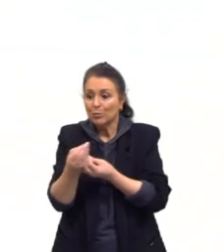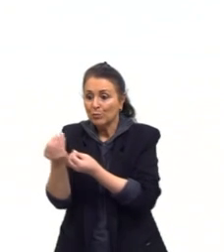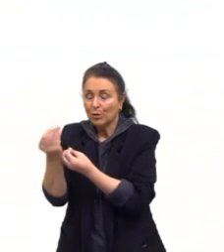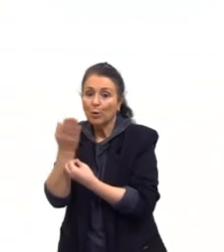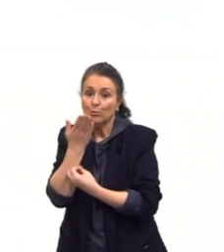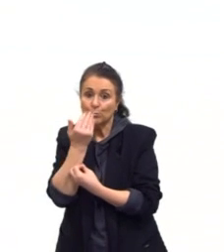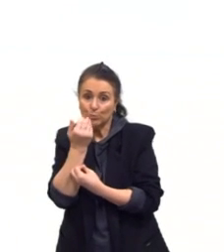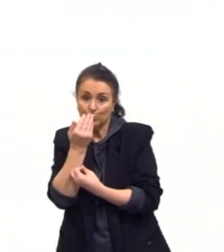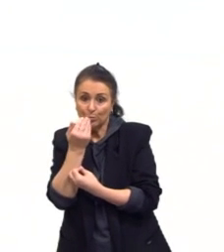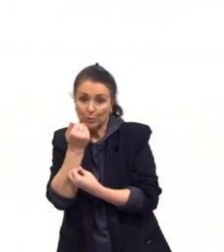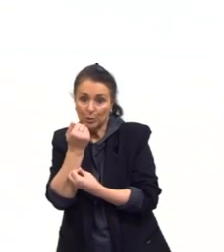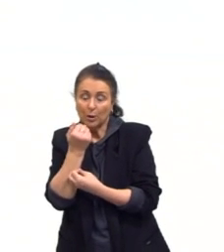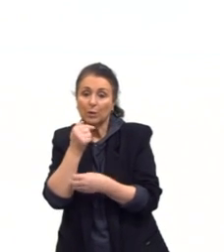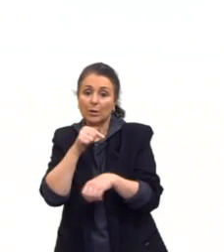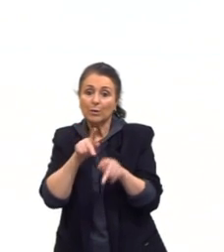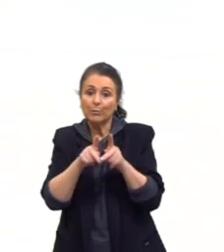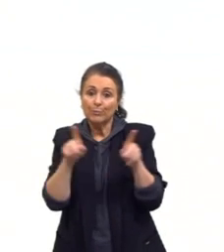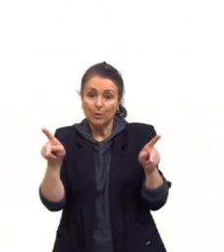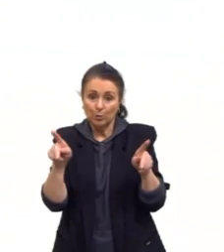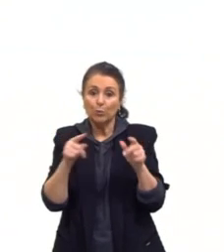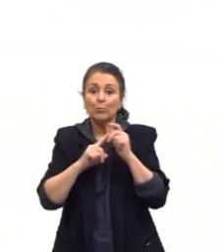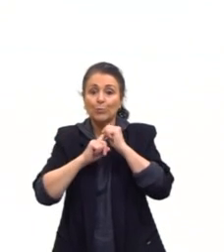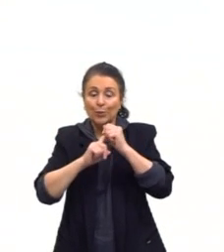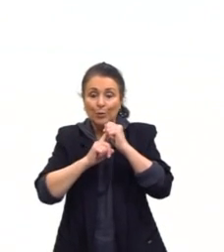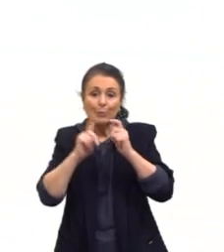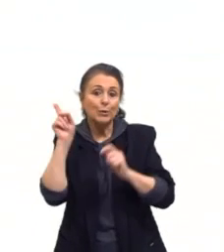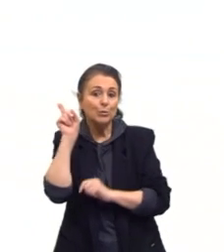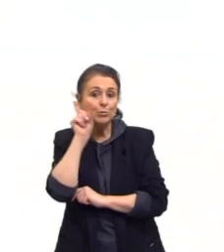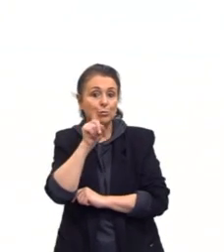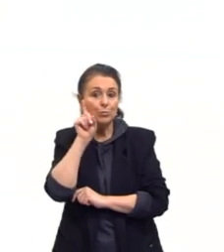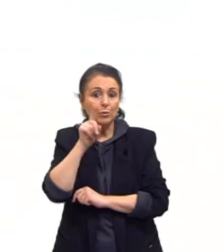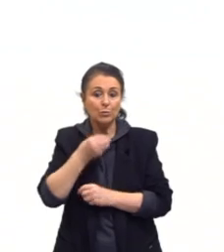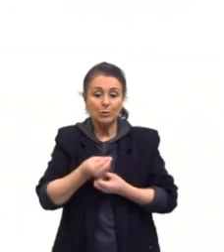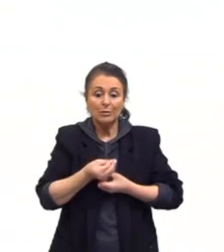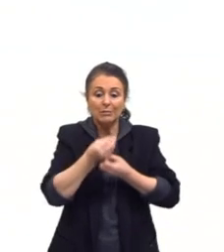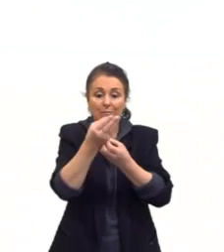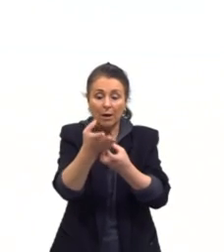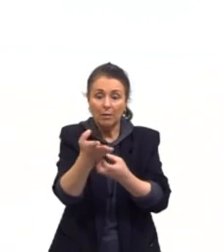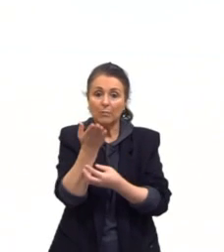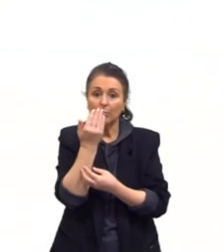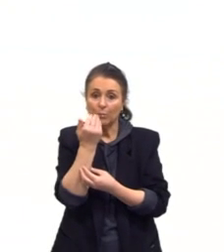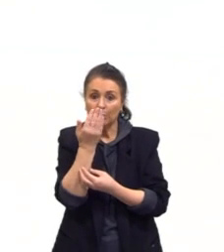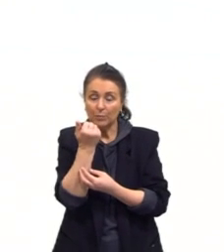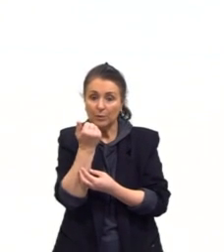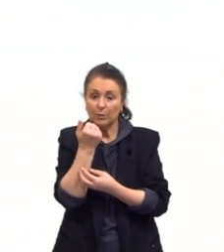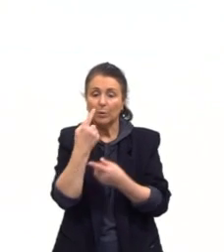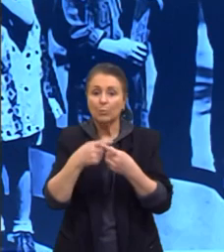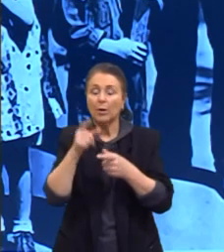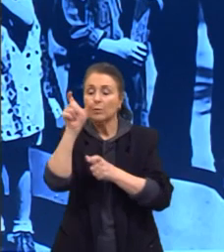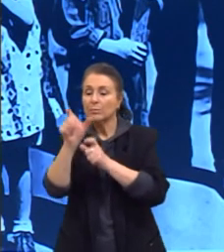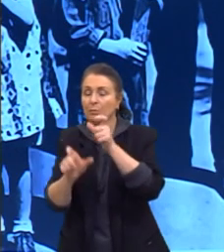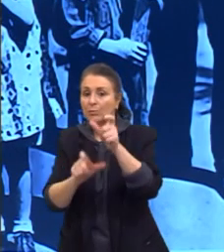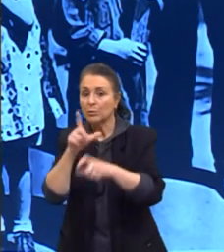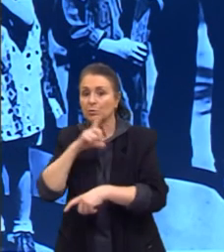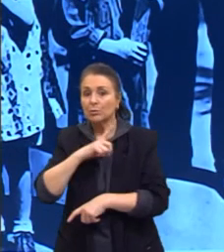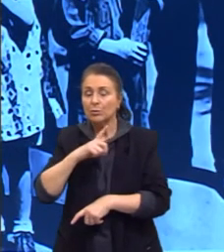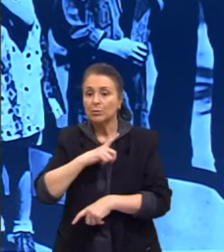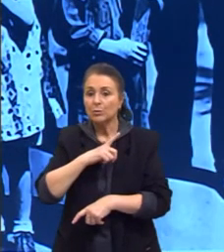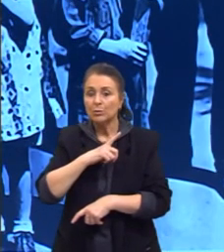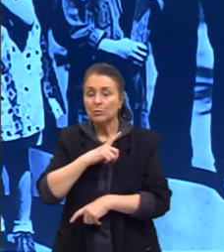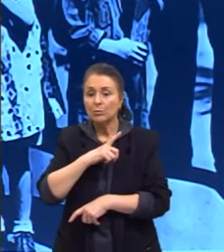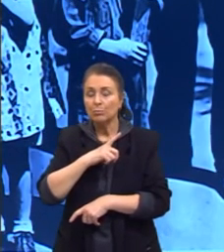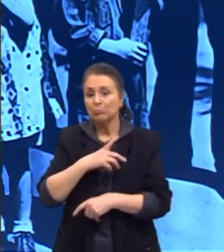esse período lá nos Estados Unidos. Nós, então, tínhamos essa distribuição de alimentos. As pessoas tinham muita